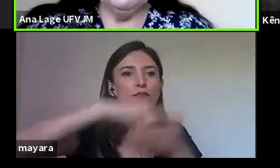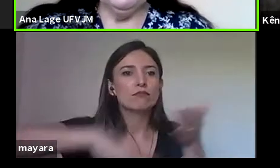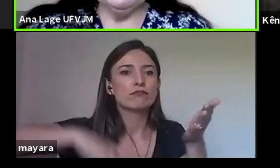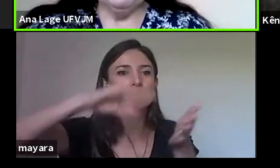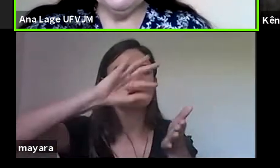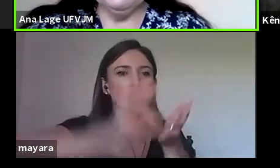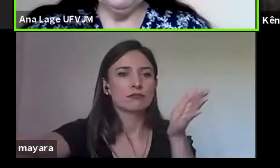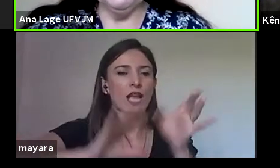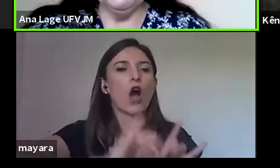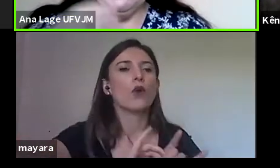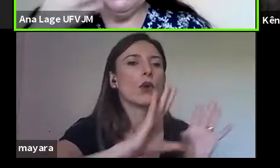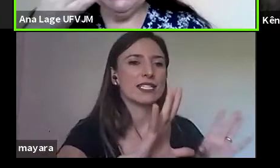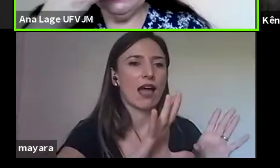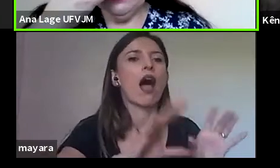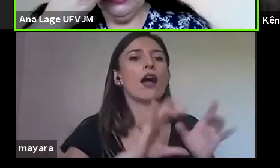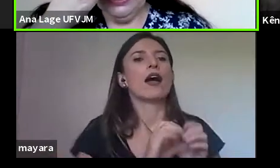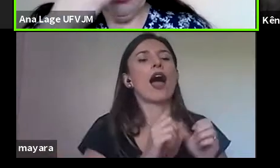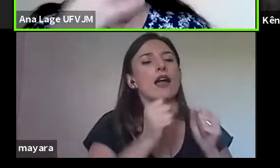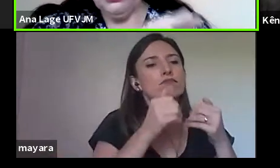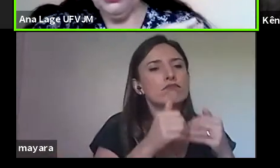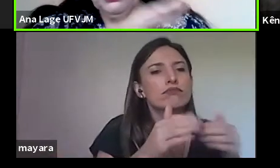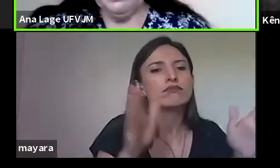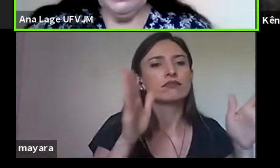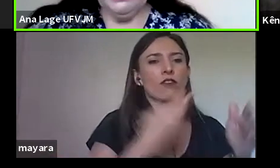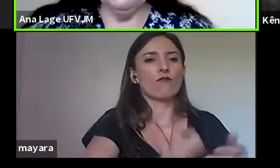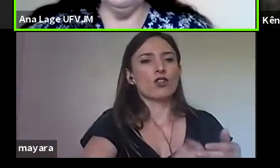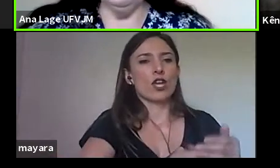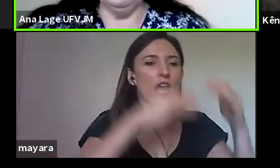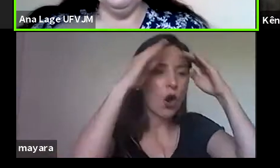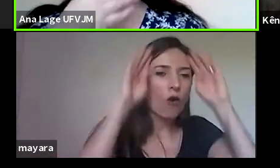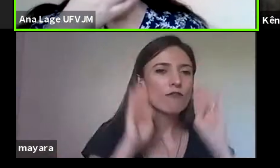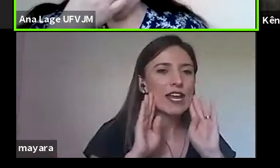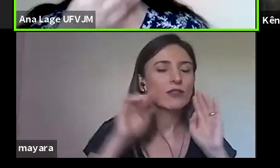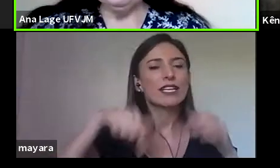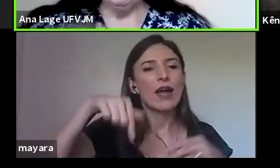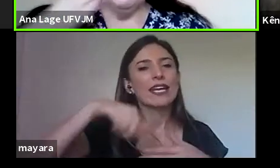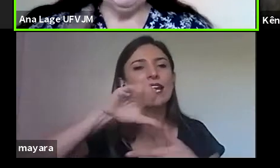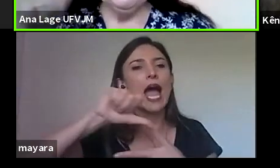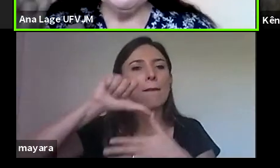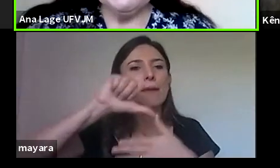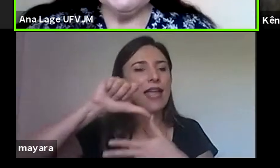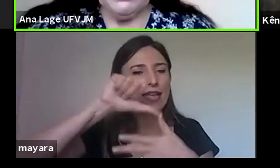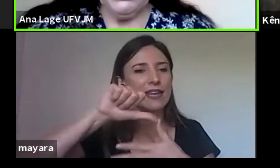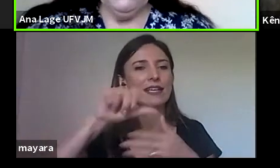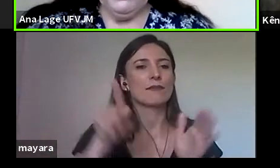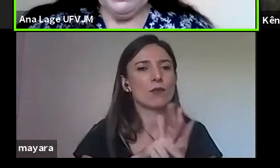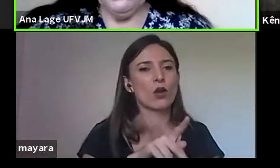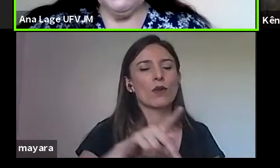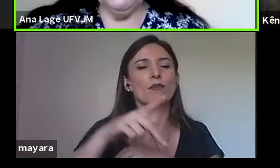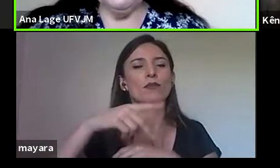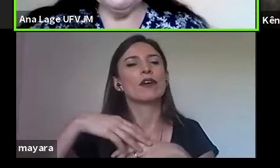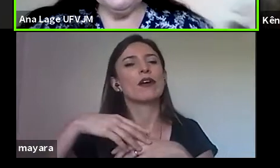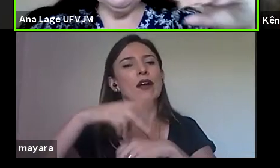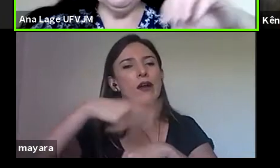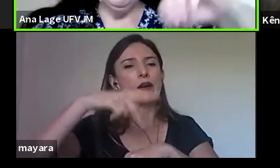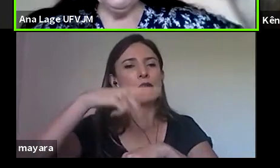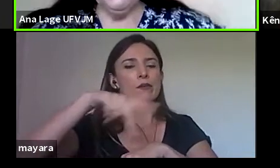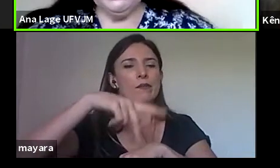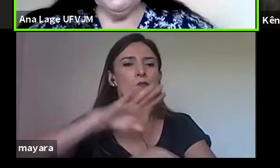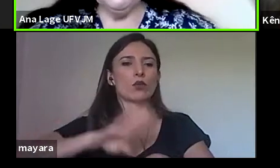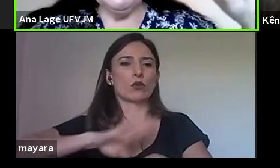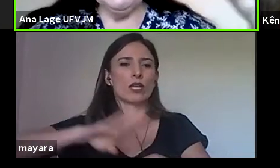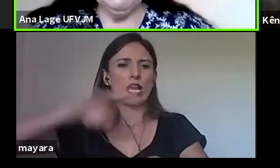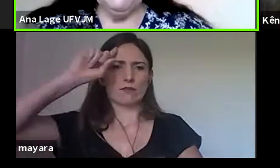aqui na nossa América portuguesa, durante todo o período colonial, são somente seis conventos que vão ser